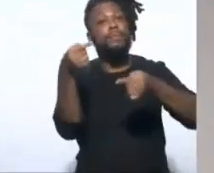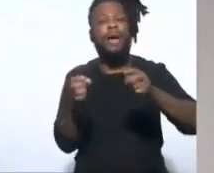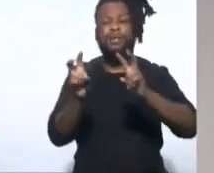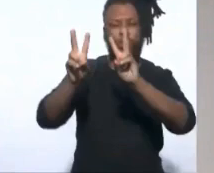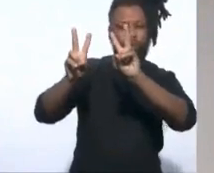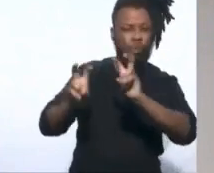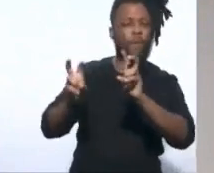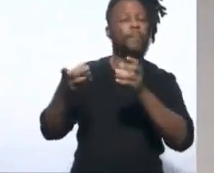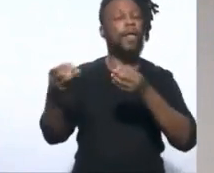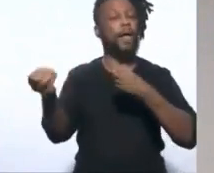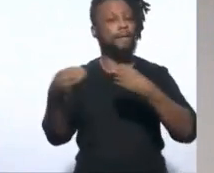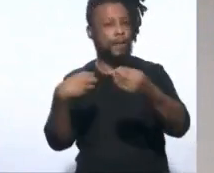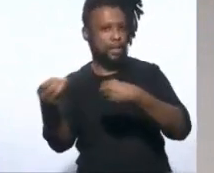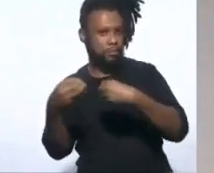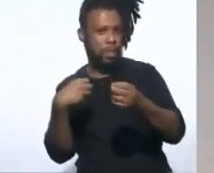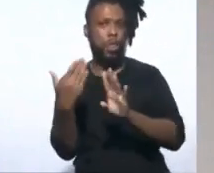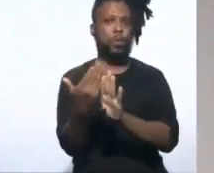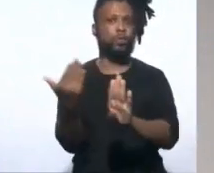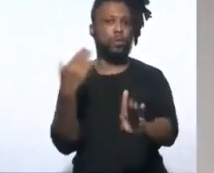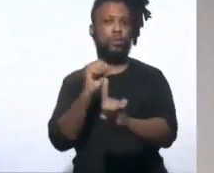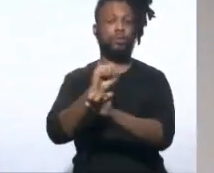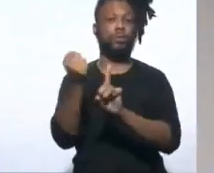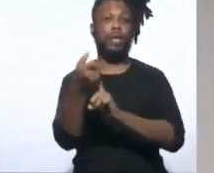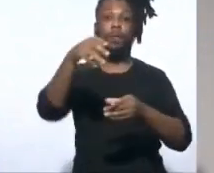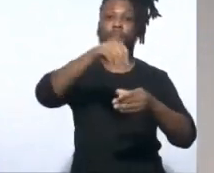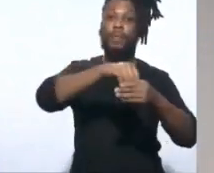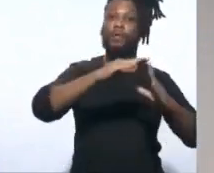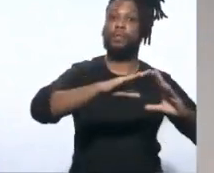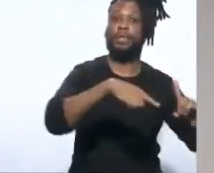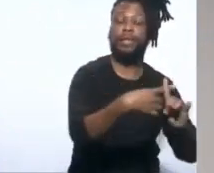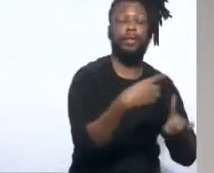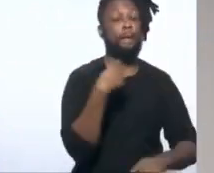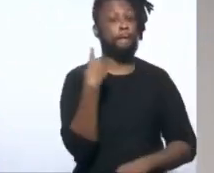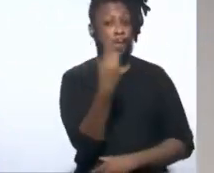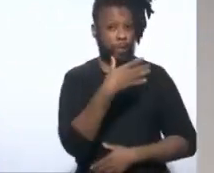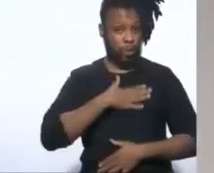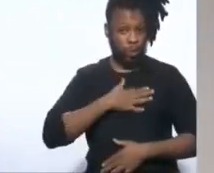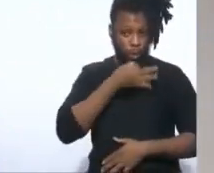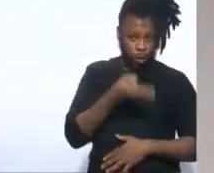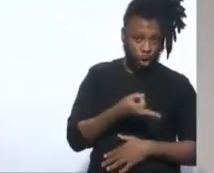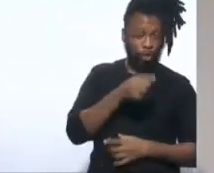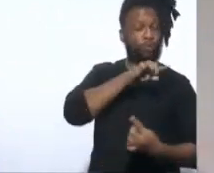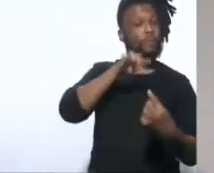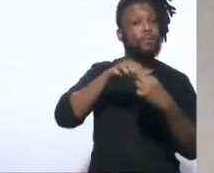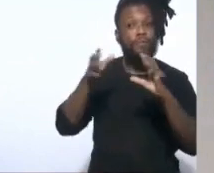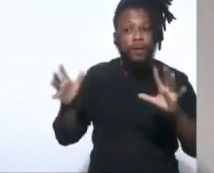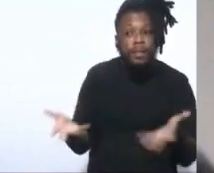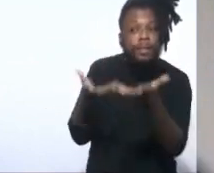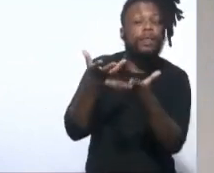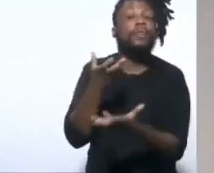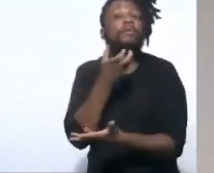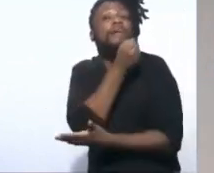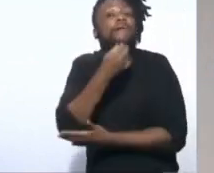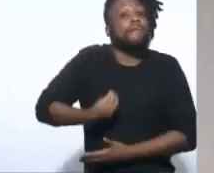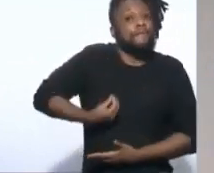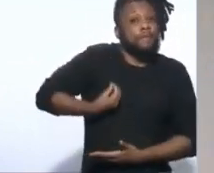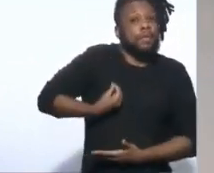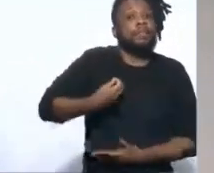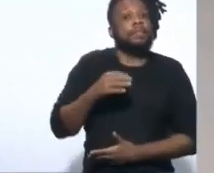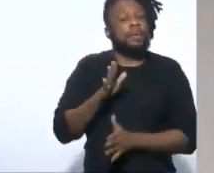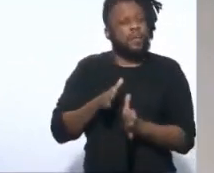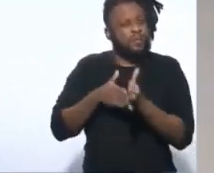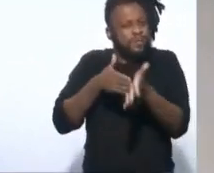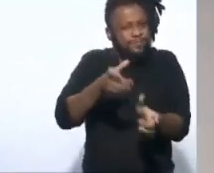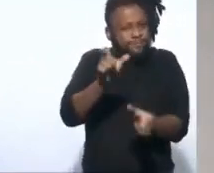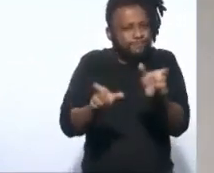questão da flexibilização do isolamento social em igreja, para a gente, para salvar vida dos fiéis das diferentes religiões,